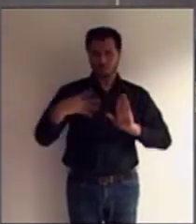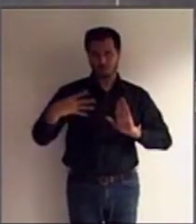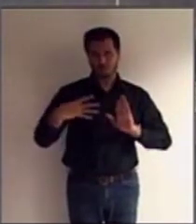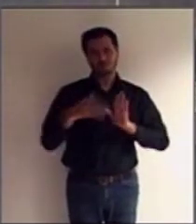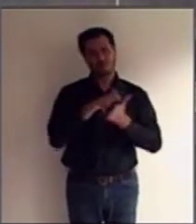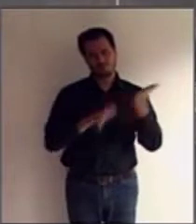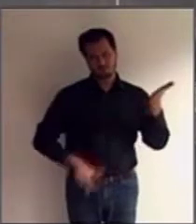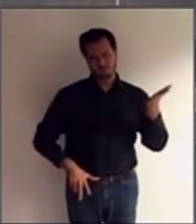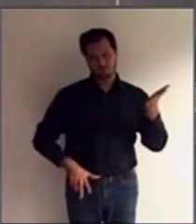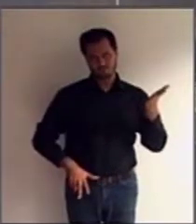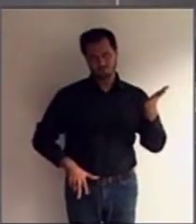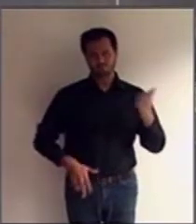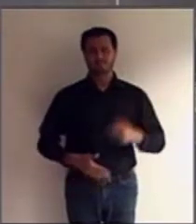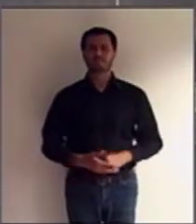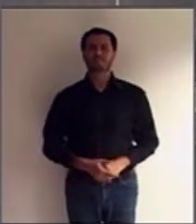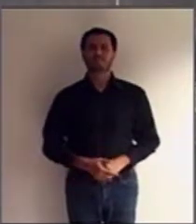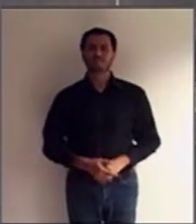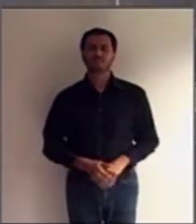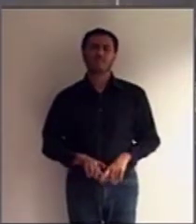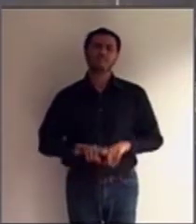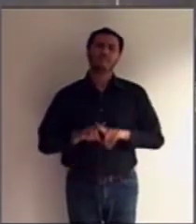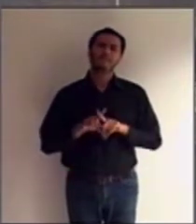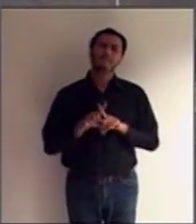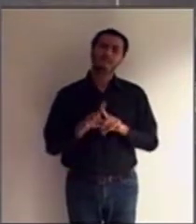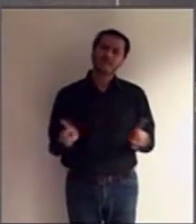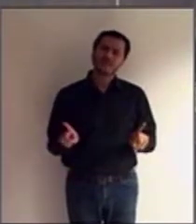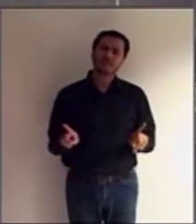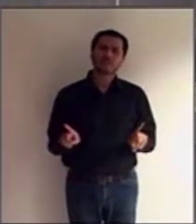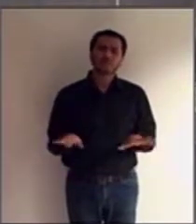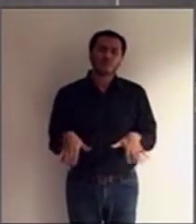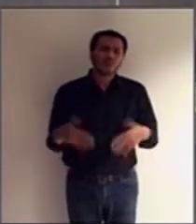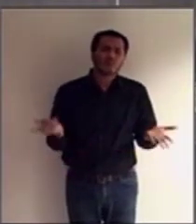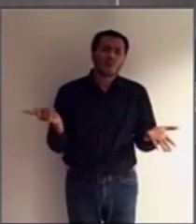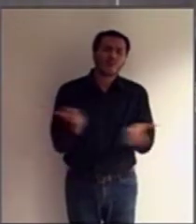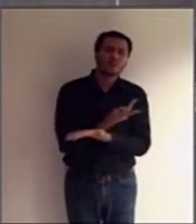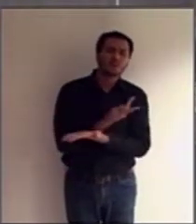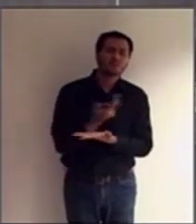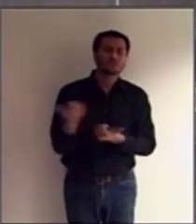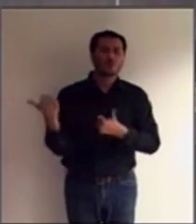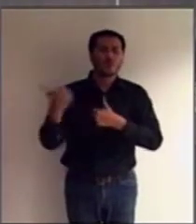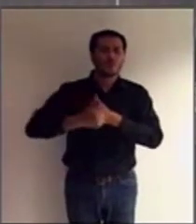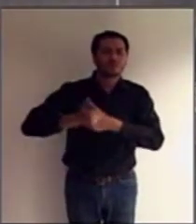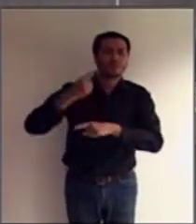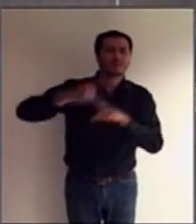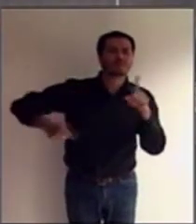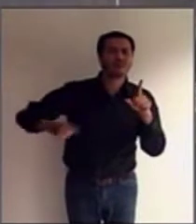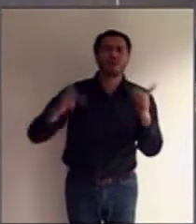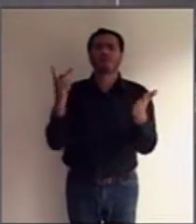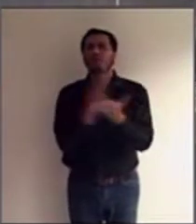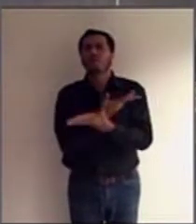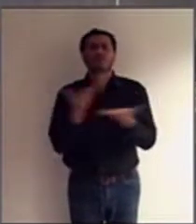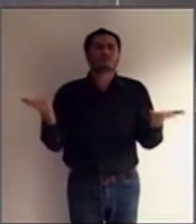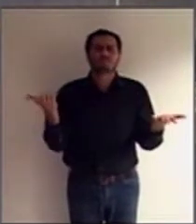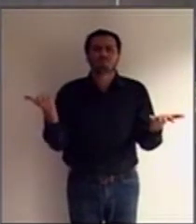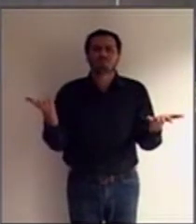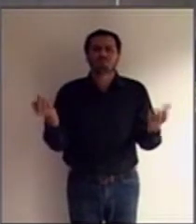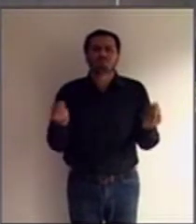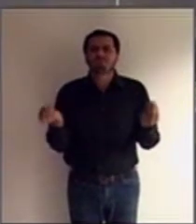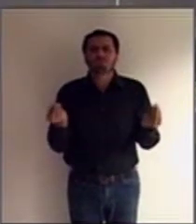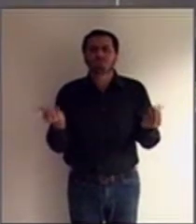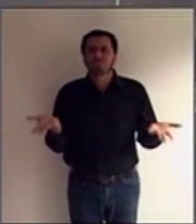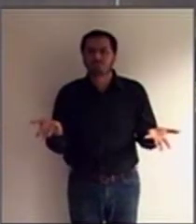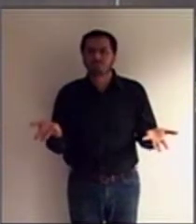E quais são as consequências de uma interdição parcial, então? A interdição parcial